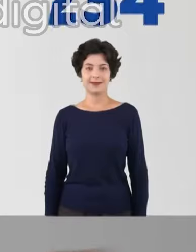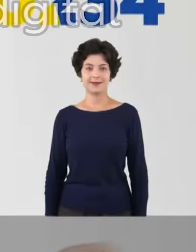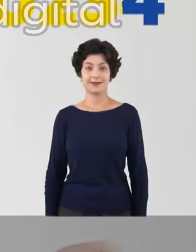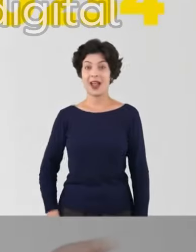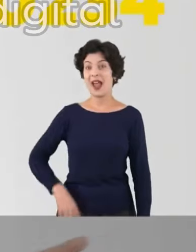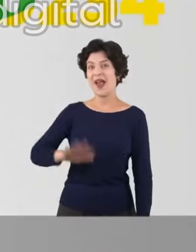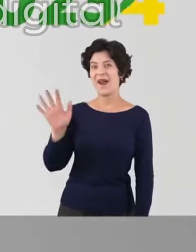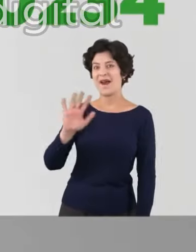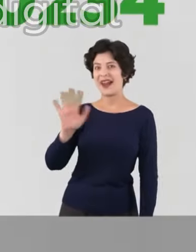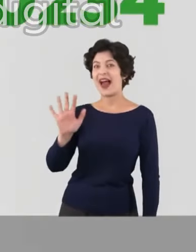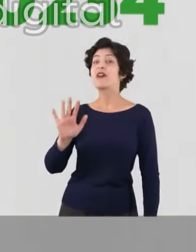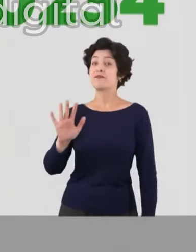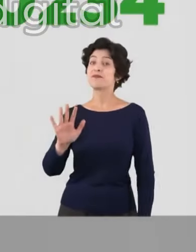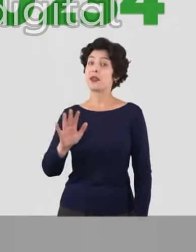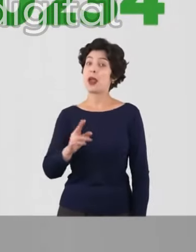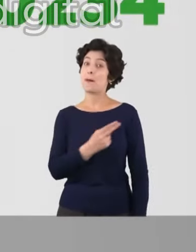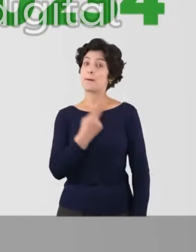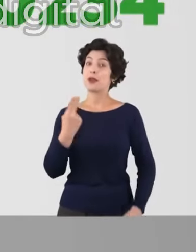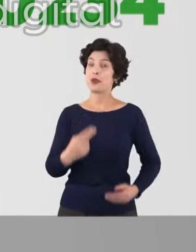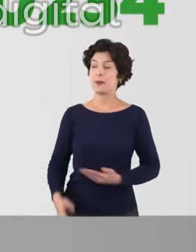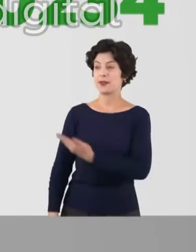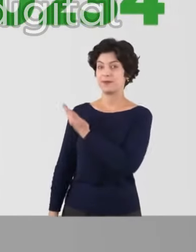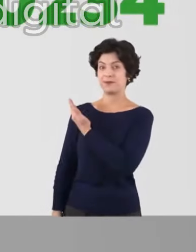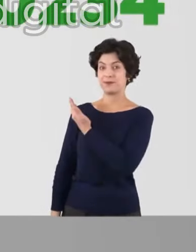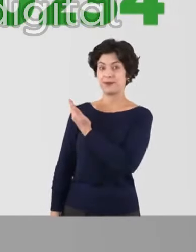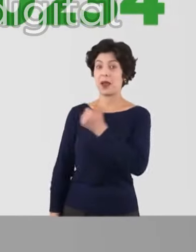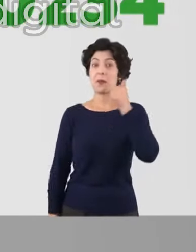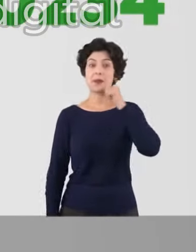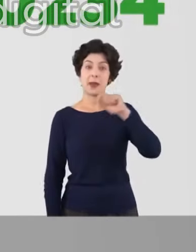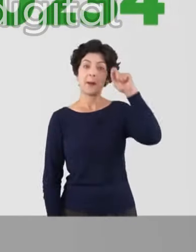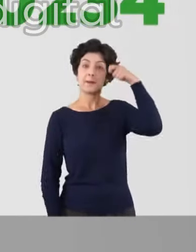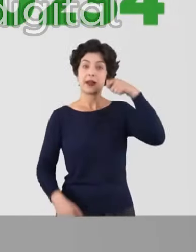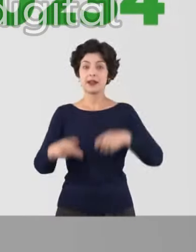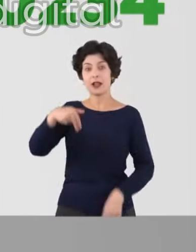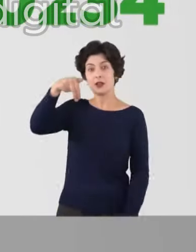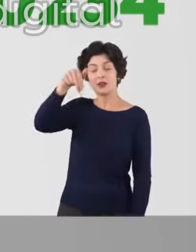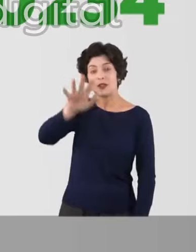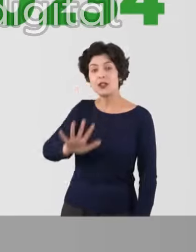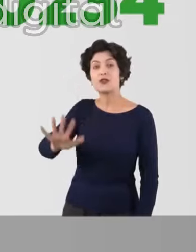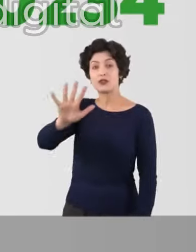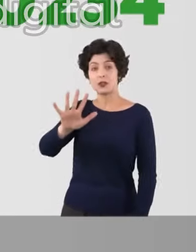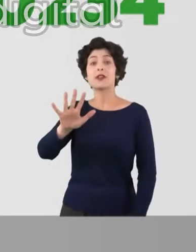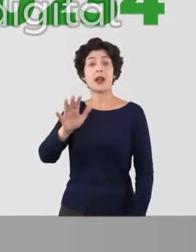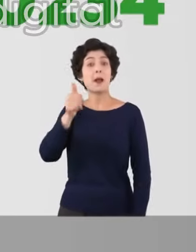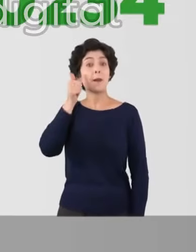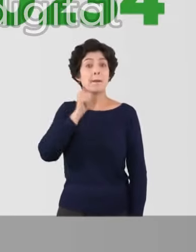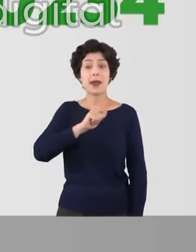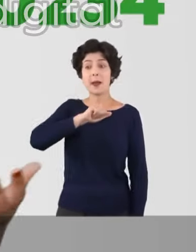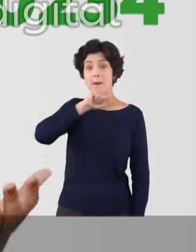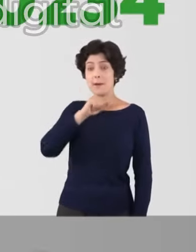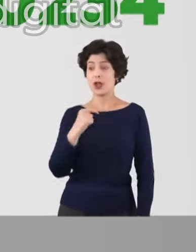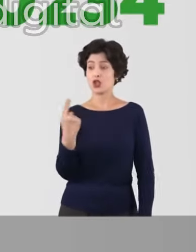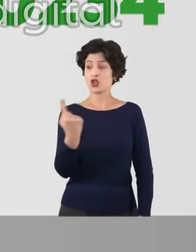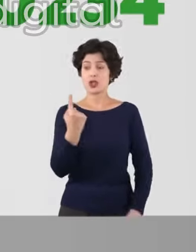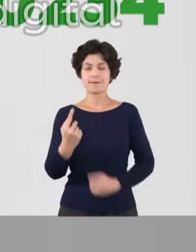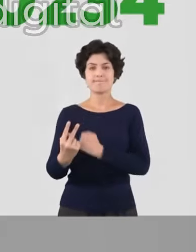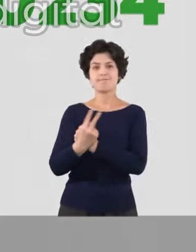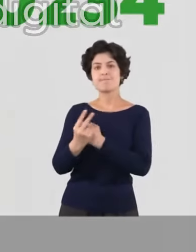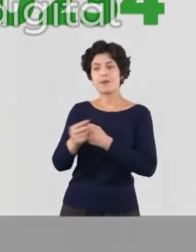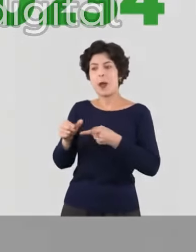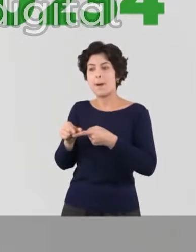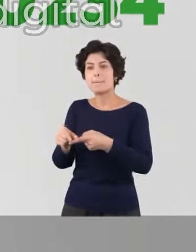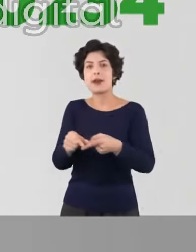Oi gente, aqui quem fala é Mara Nunes, uma mulher preta, nordestina, filha de mãe solo, que foi criada em bairros